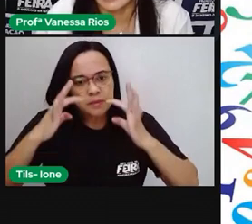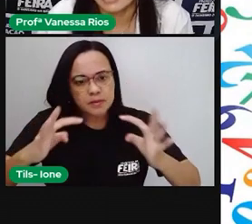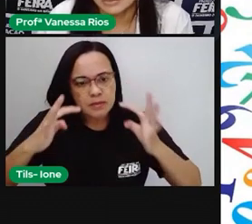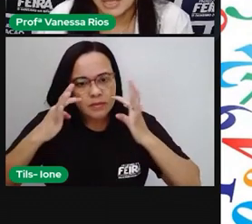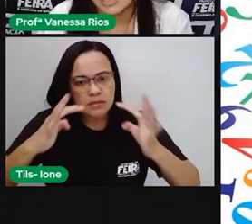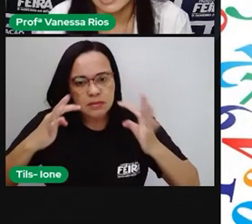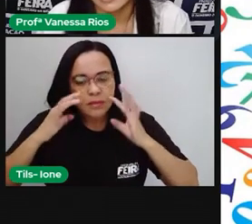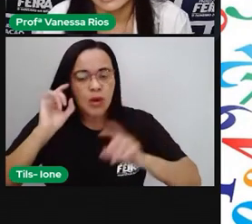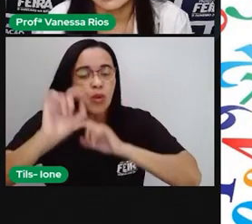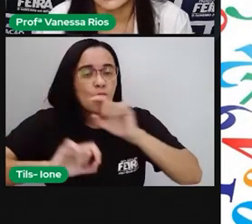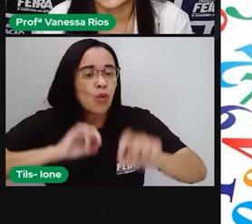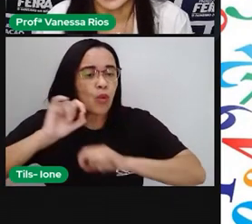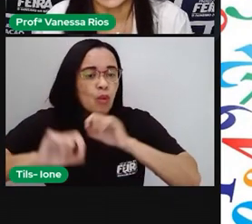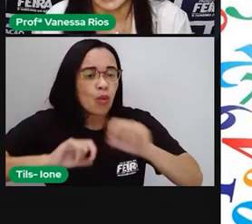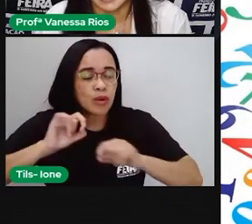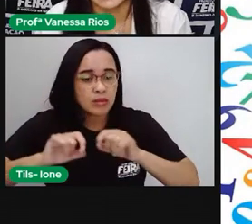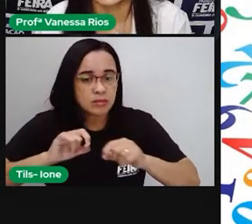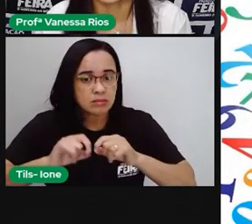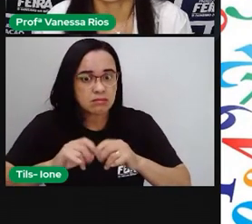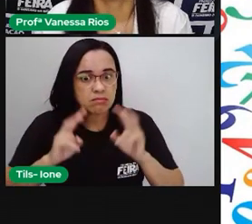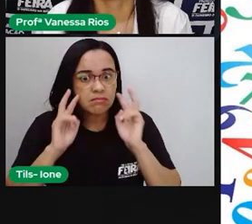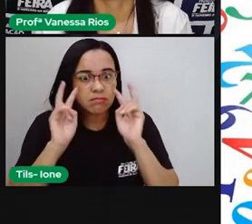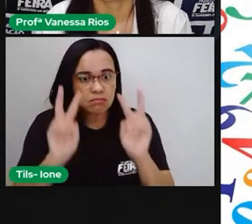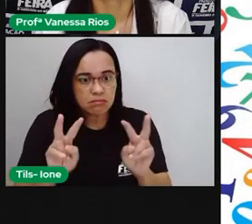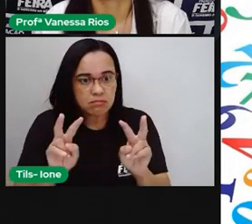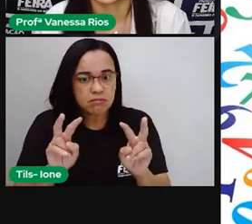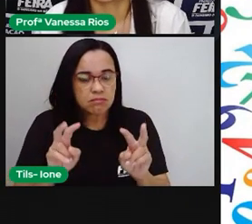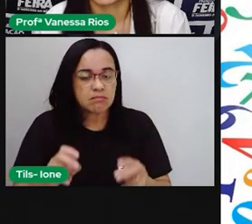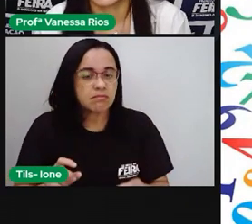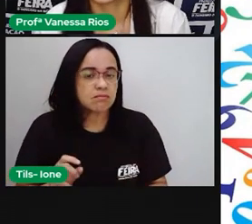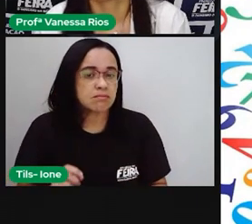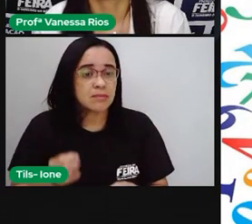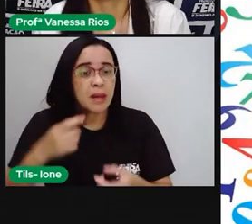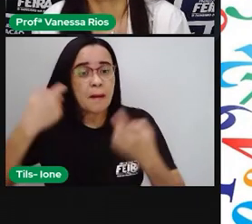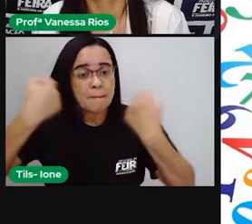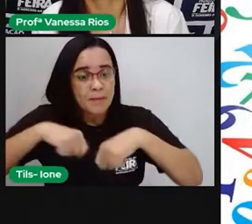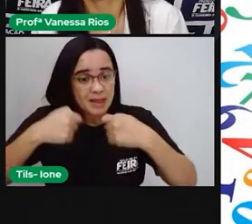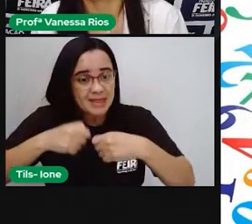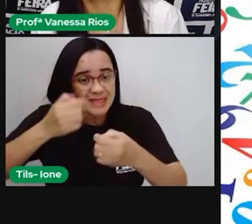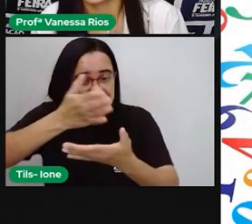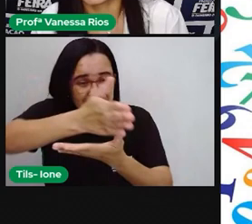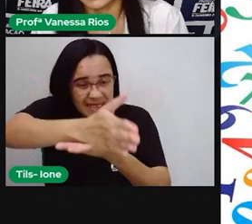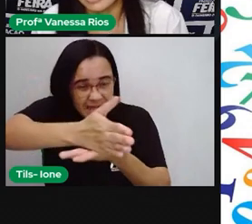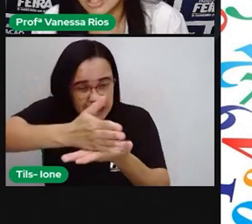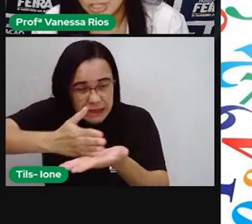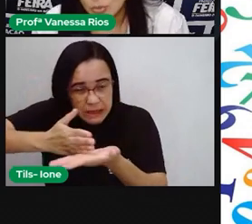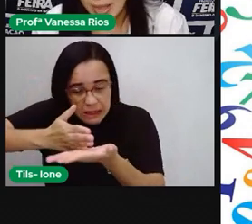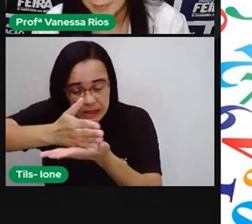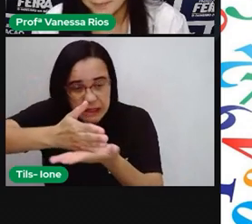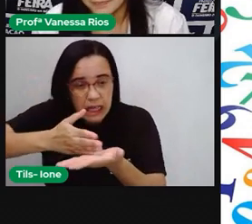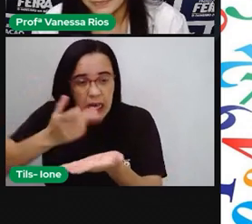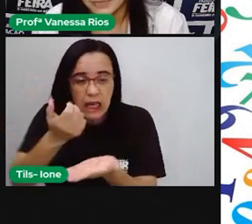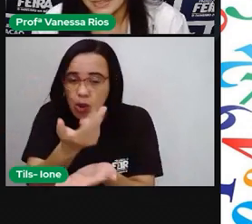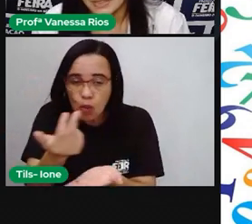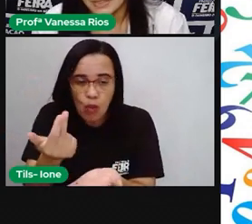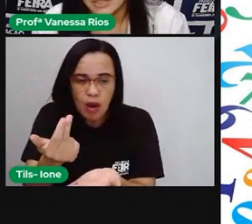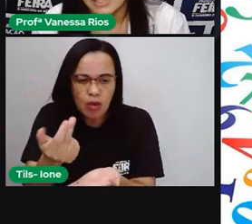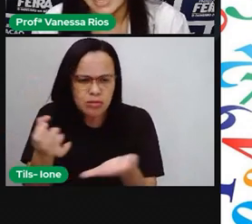critério, né? E destacar que deve ser exatamente, perfeitamente igual.